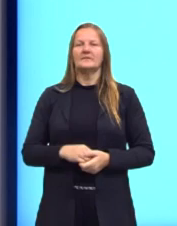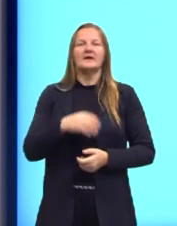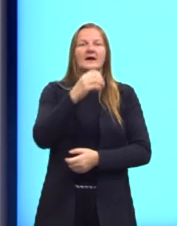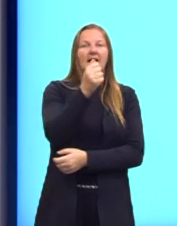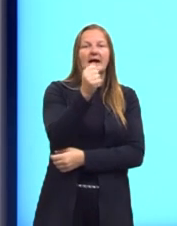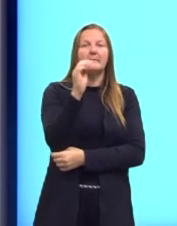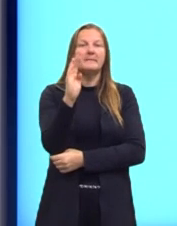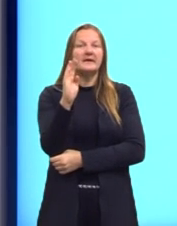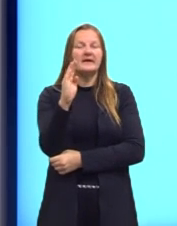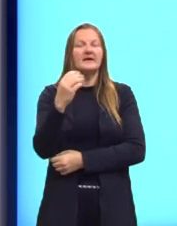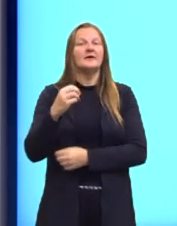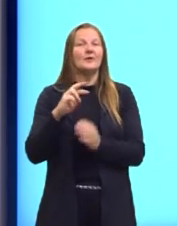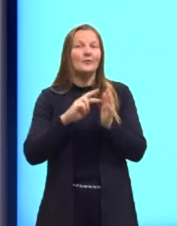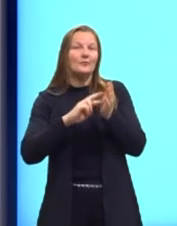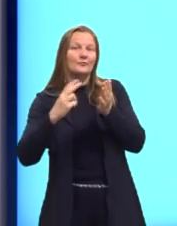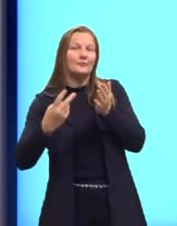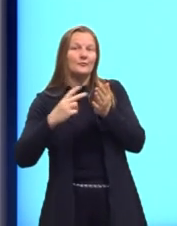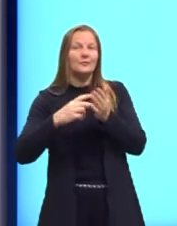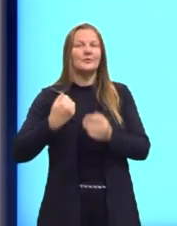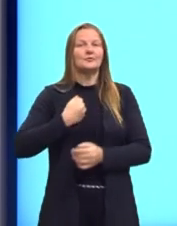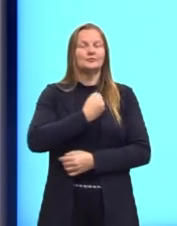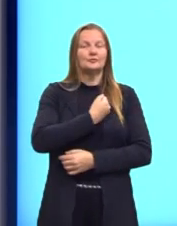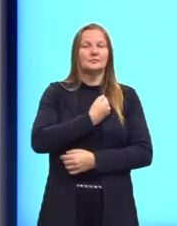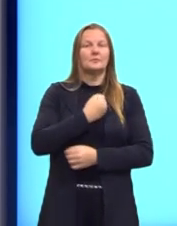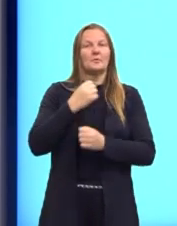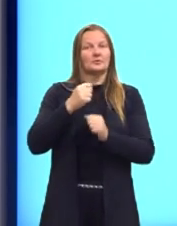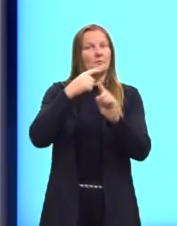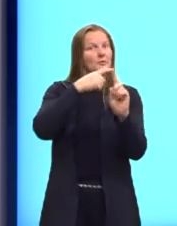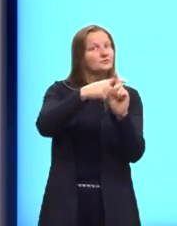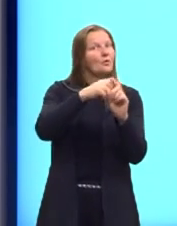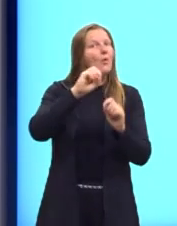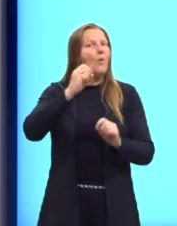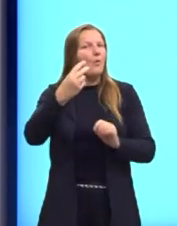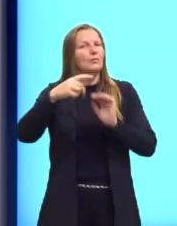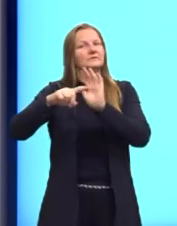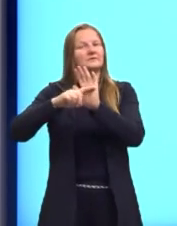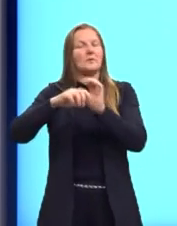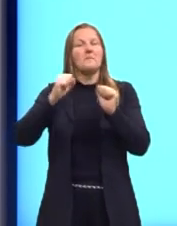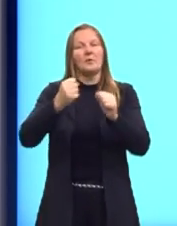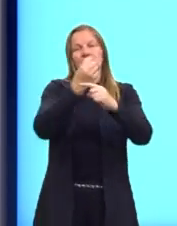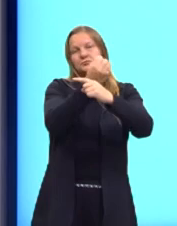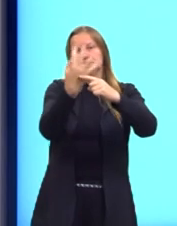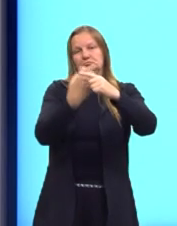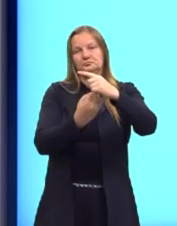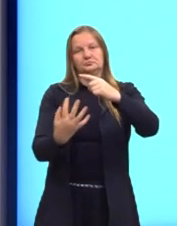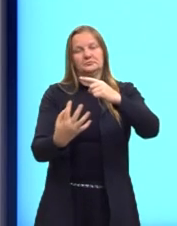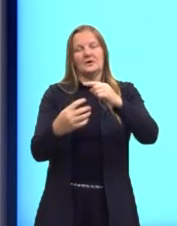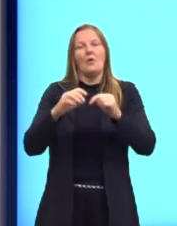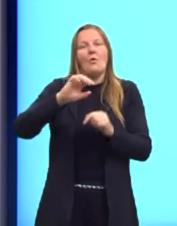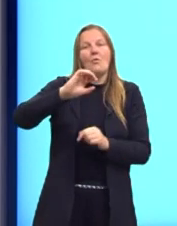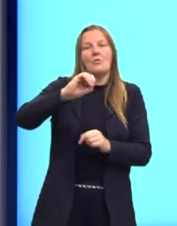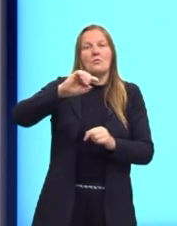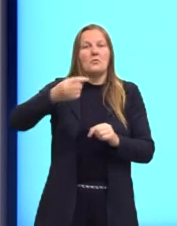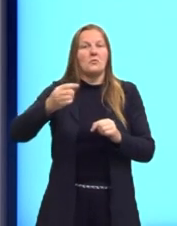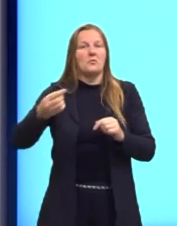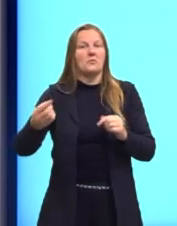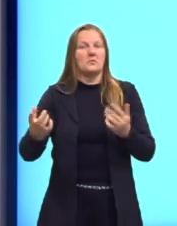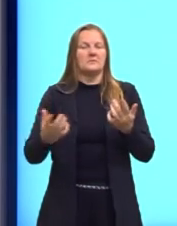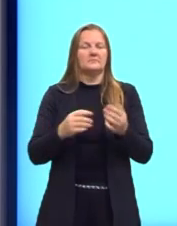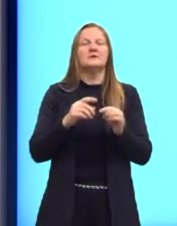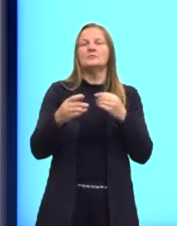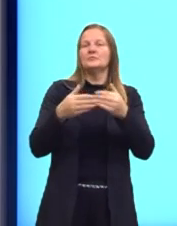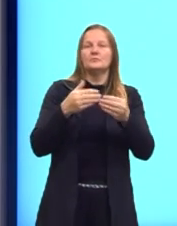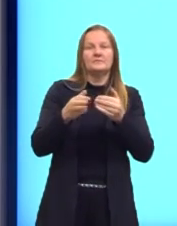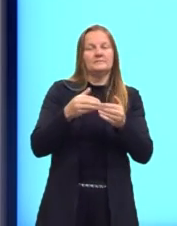números, então reais, pode ser positivo, negativo, fração, número com vírgula, desde que o a,